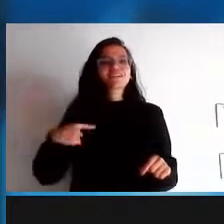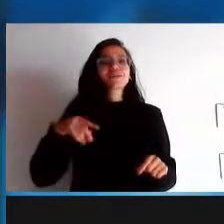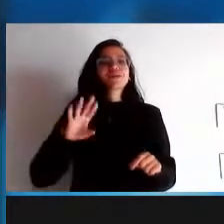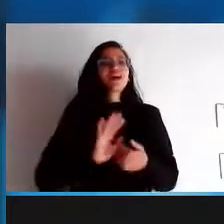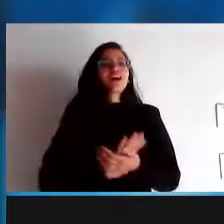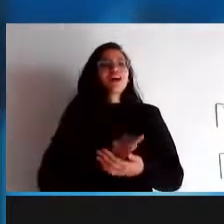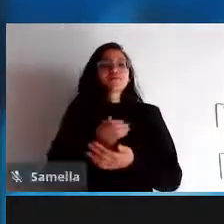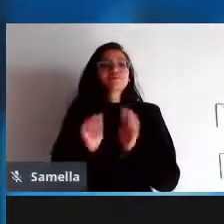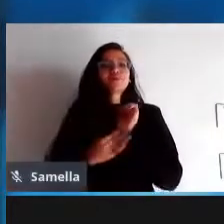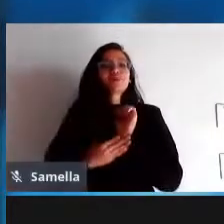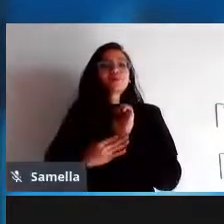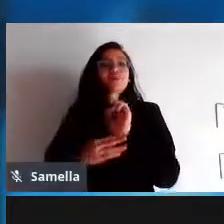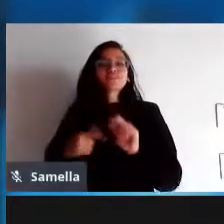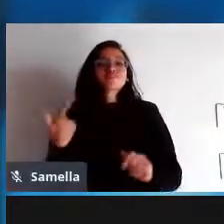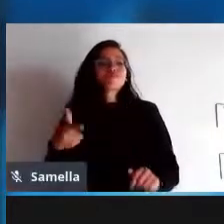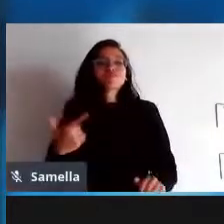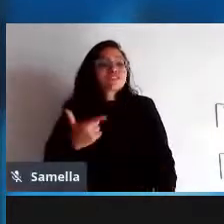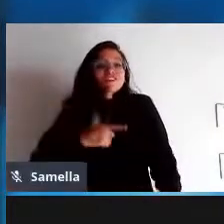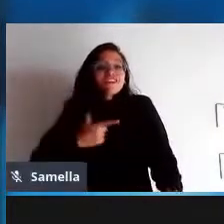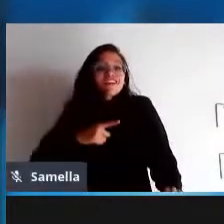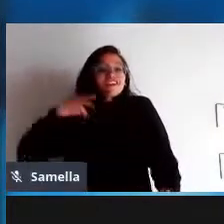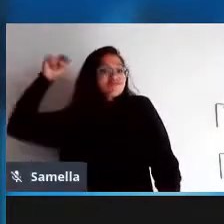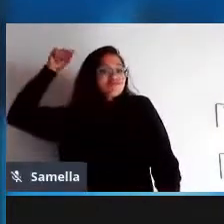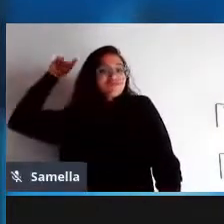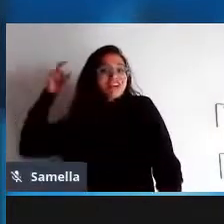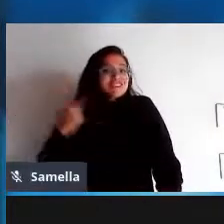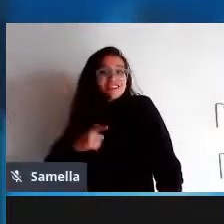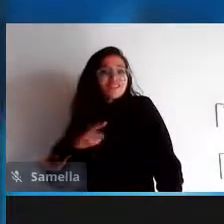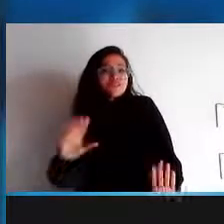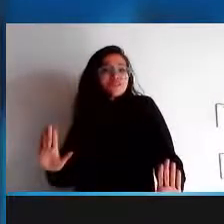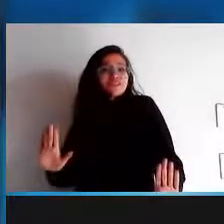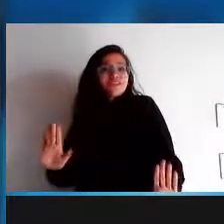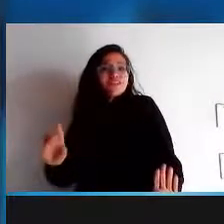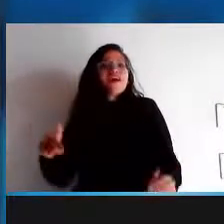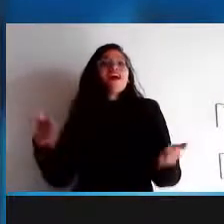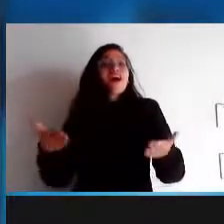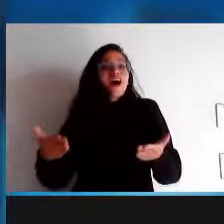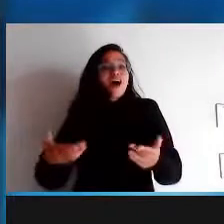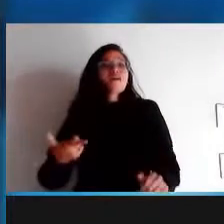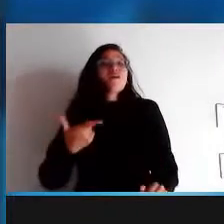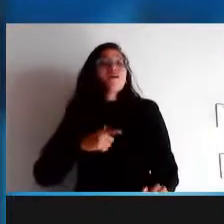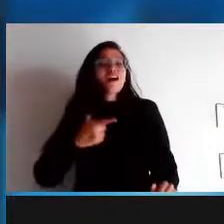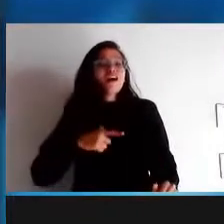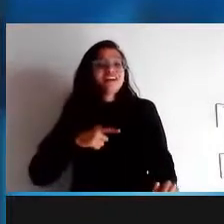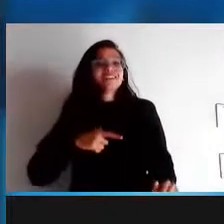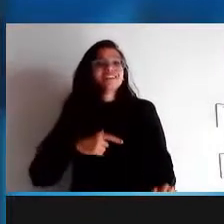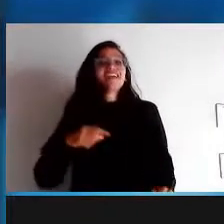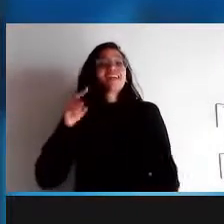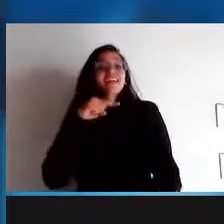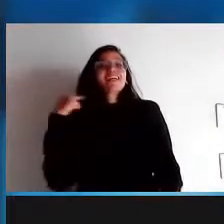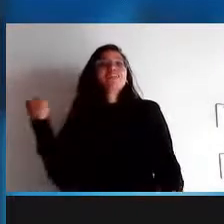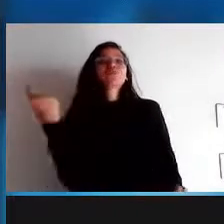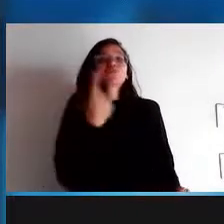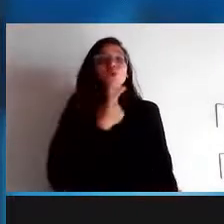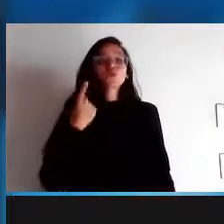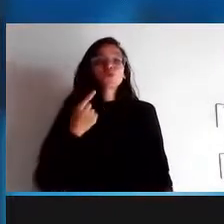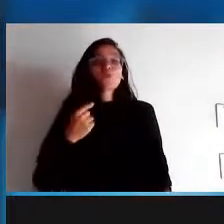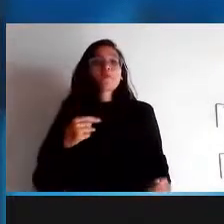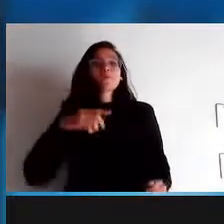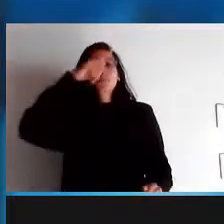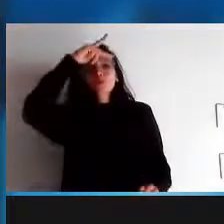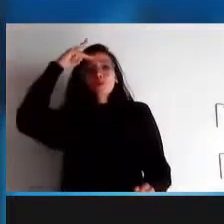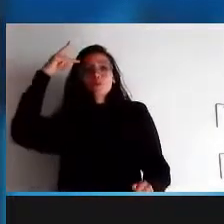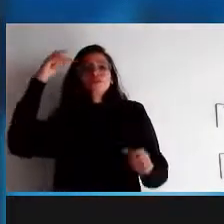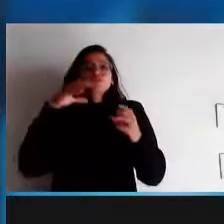sem esses valores lá no começo não haveria por que as pessoas se mobilizarem as pessoas